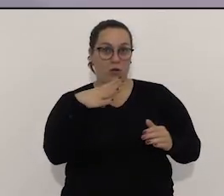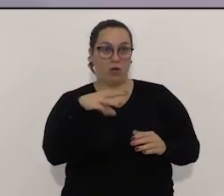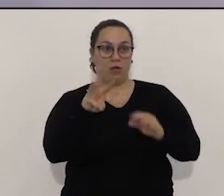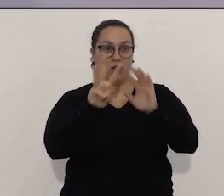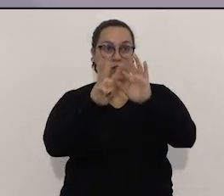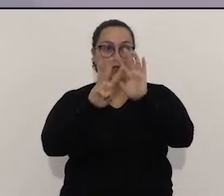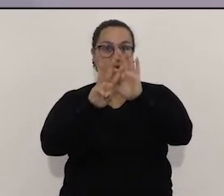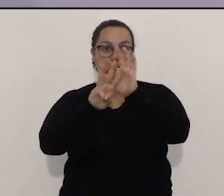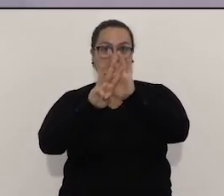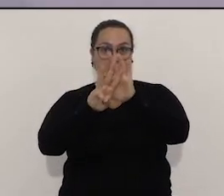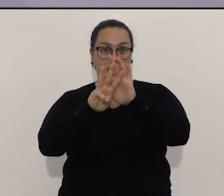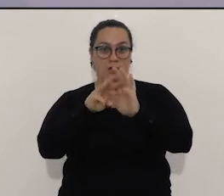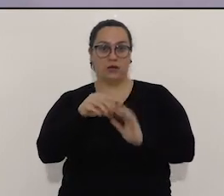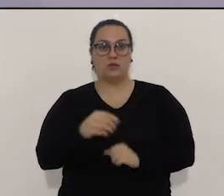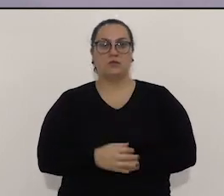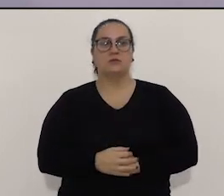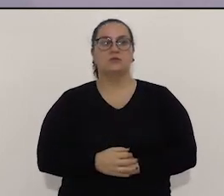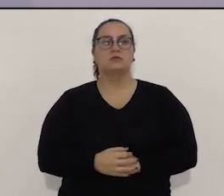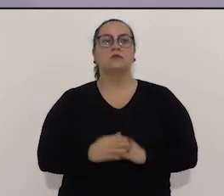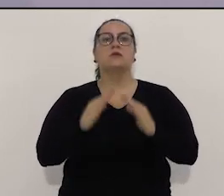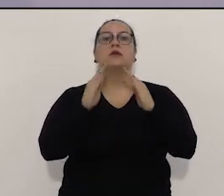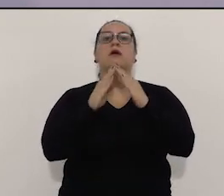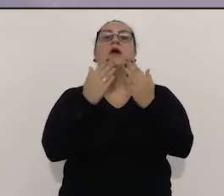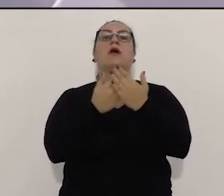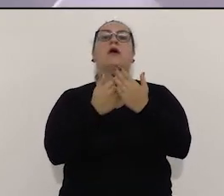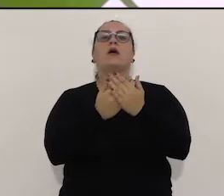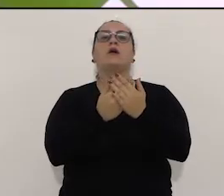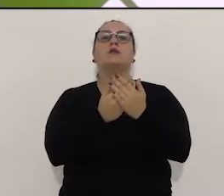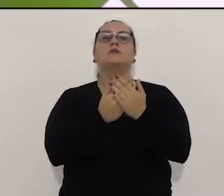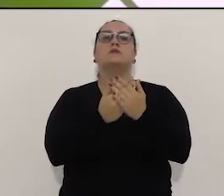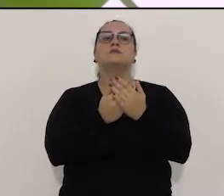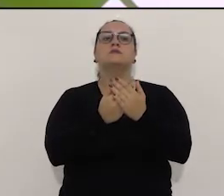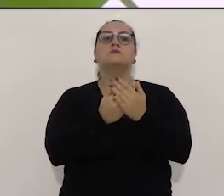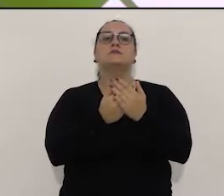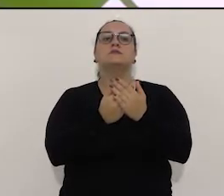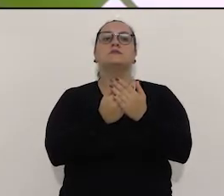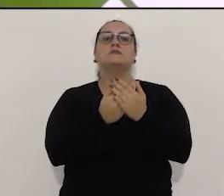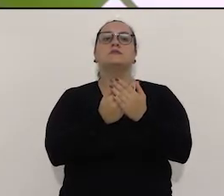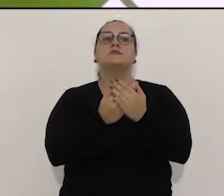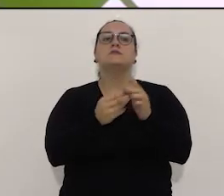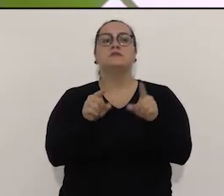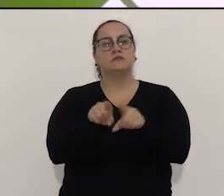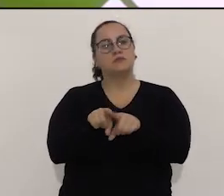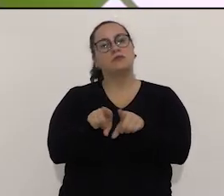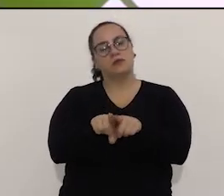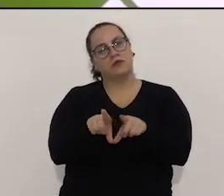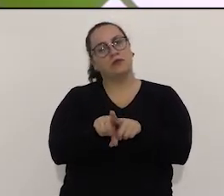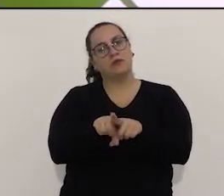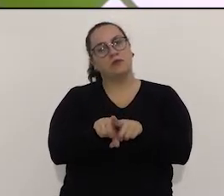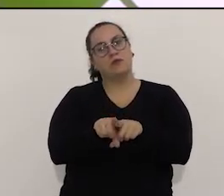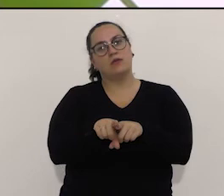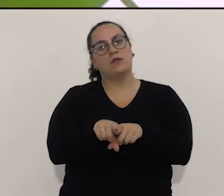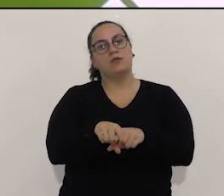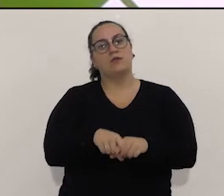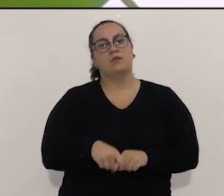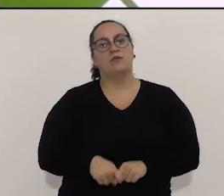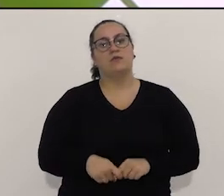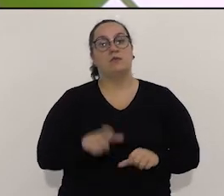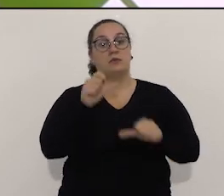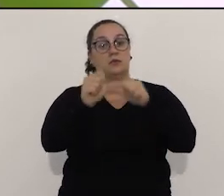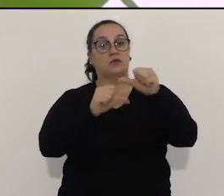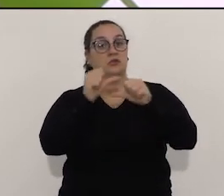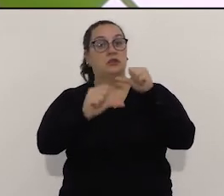creches? Três. Três. No nosso governo. E escolas? É, incorporadas em mês, né? Nós temos que fazer isso. As em mês, eu acho que precisa de